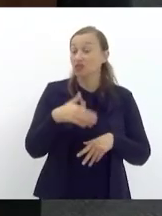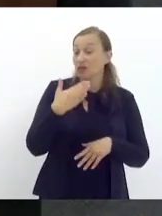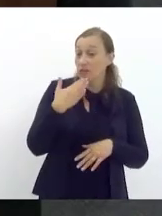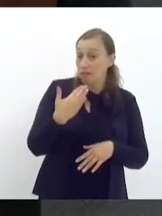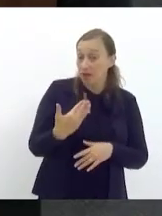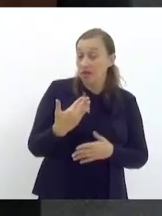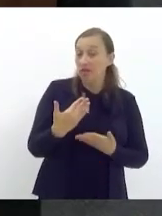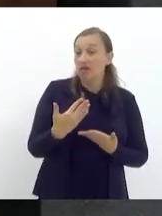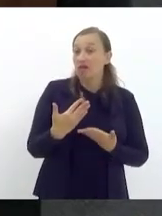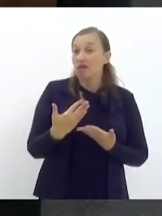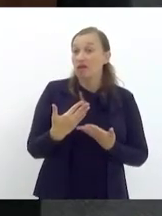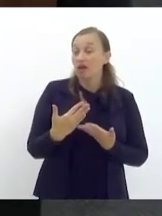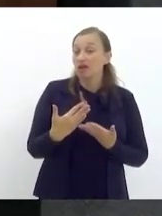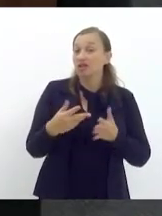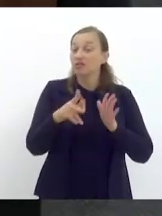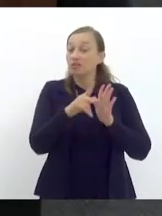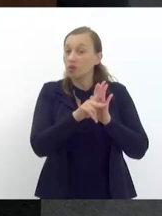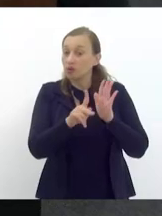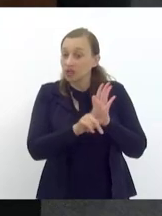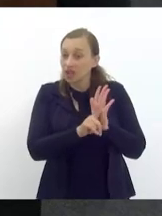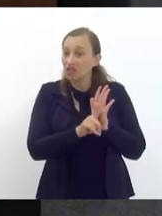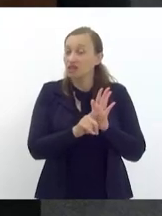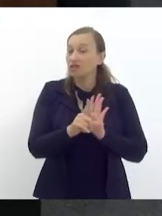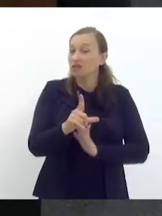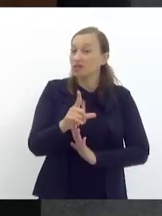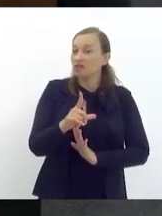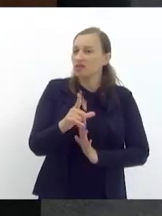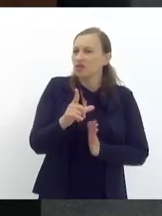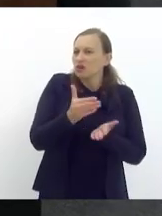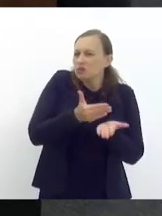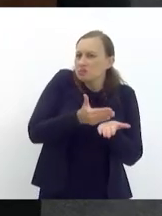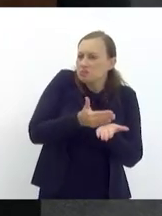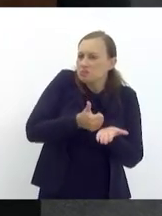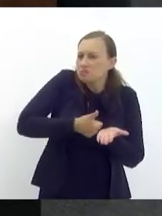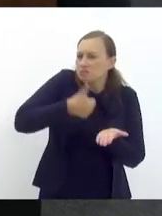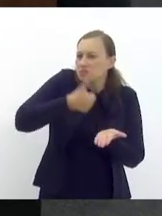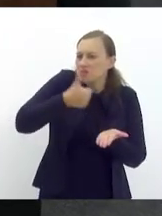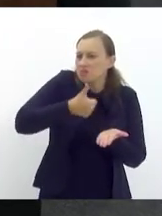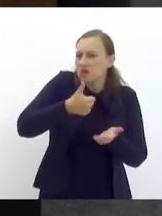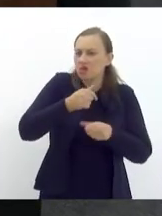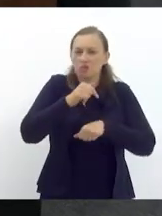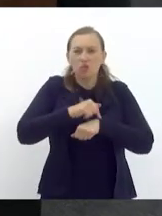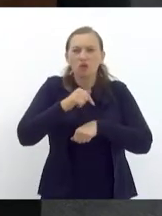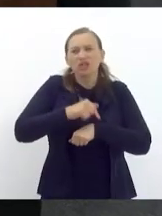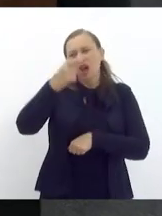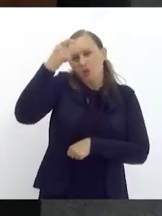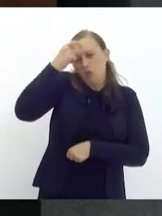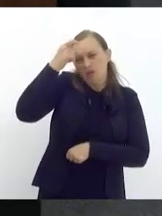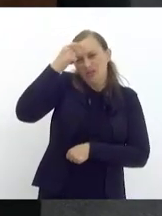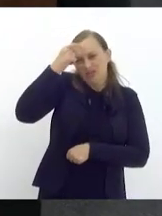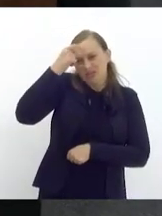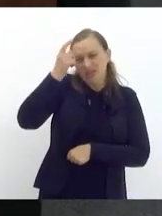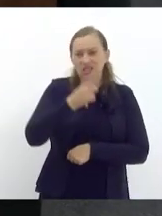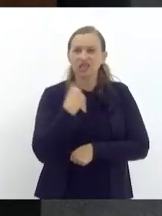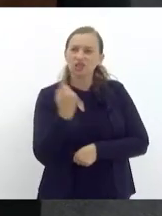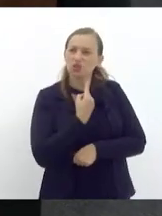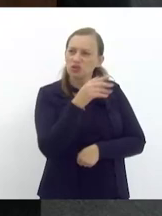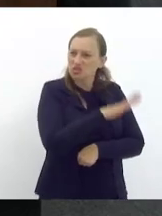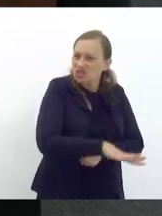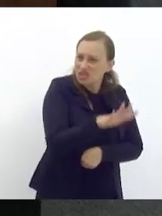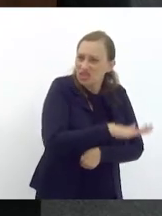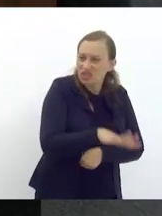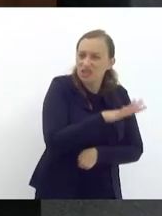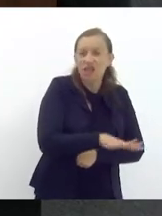esse esse projeto para que haja desde o primeiro momento a conscientização das nossas crianças dos